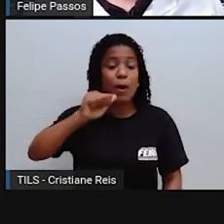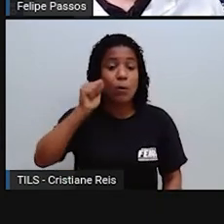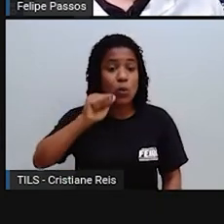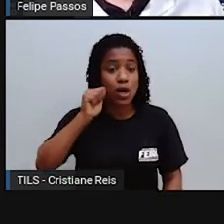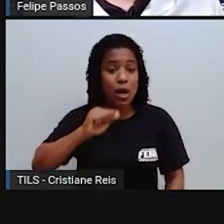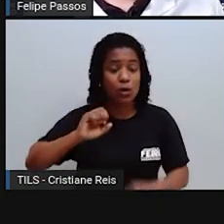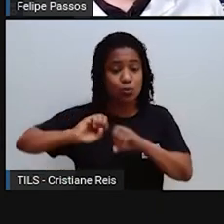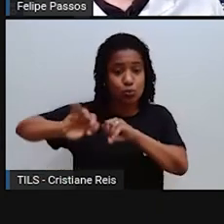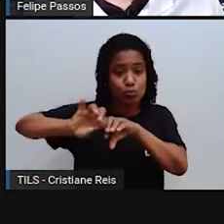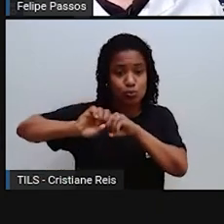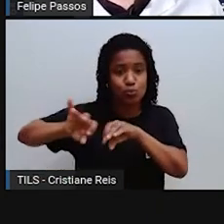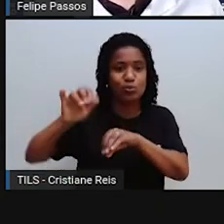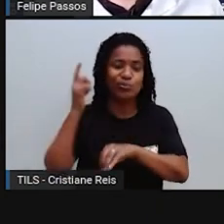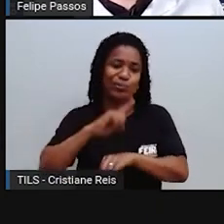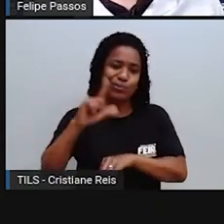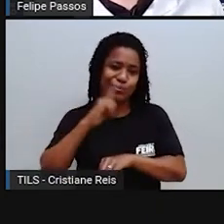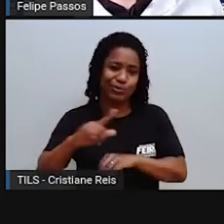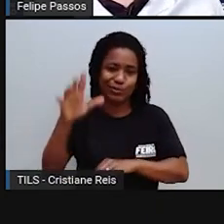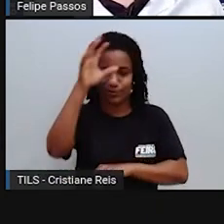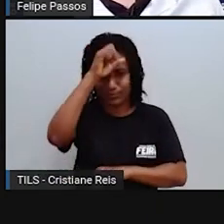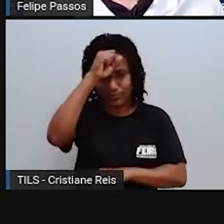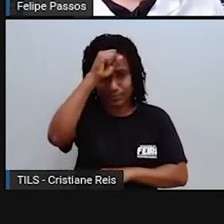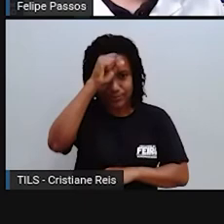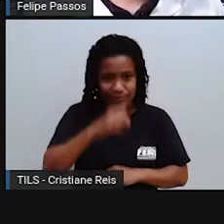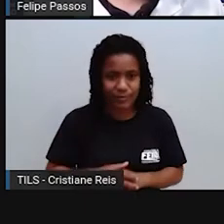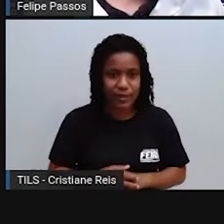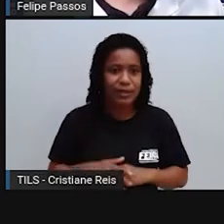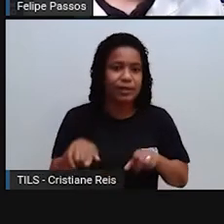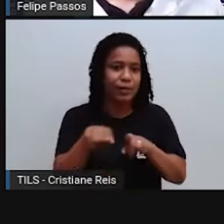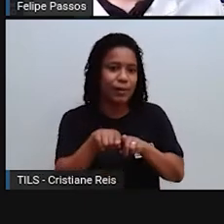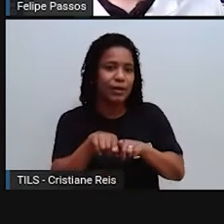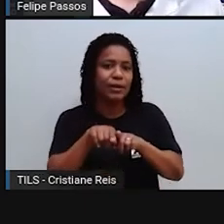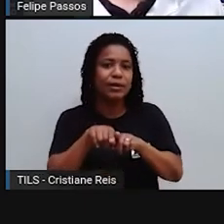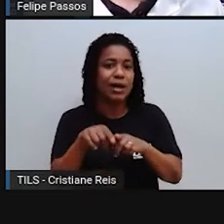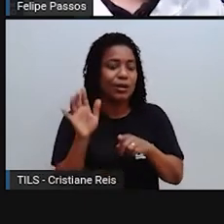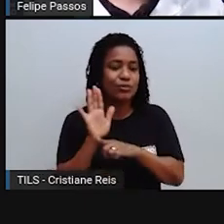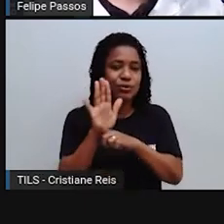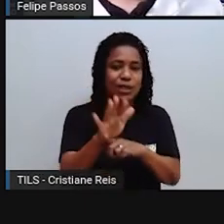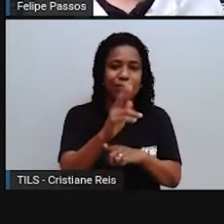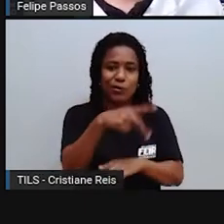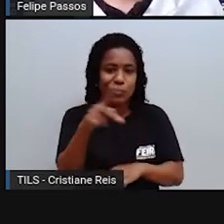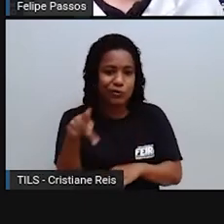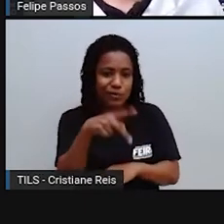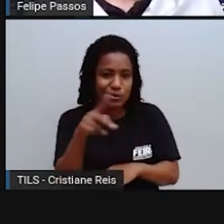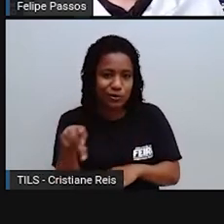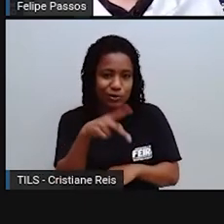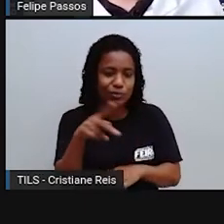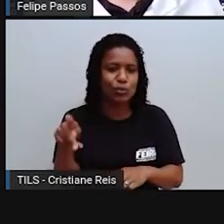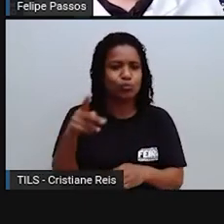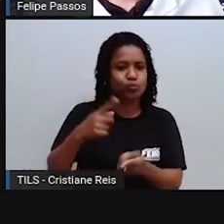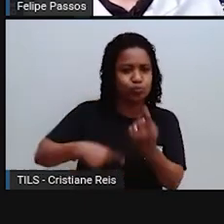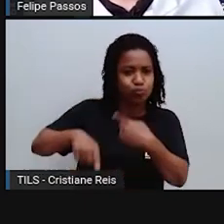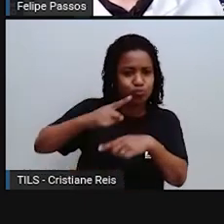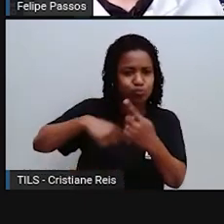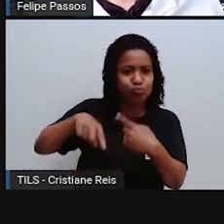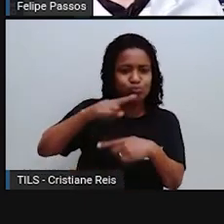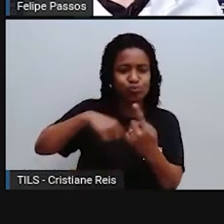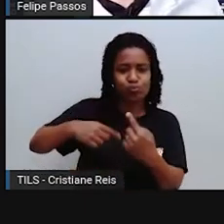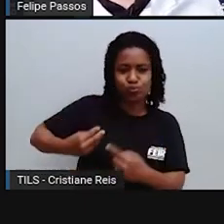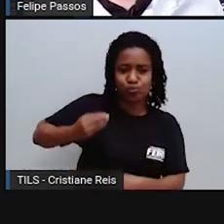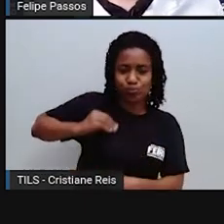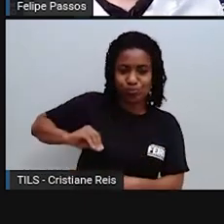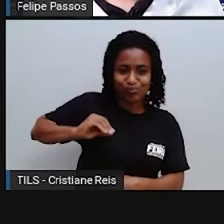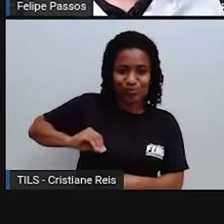o investimento na formação dos professores, aumentar o investimento nos recursos que as escolas têm para oferecer. Então,